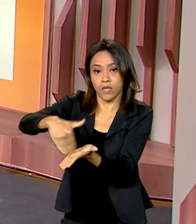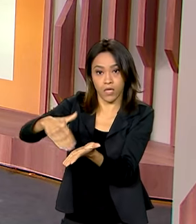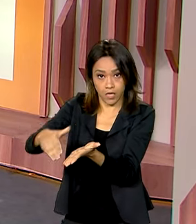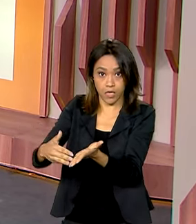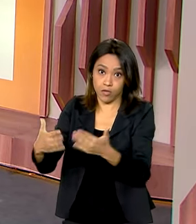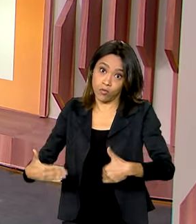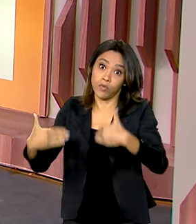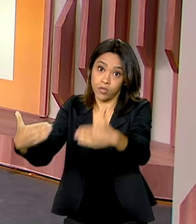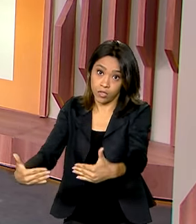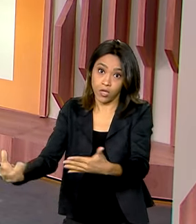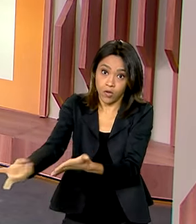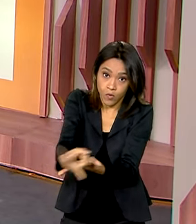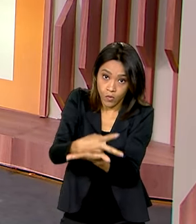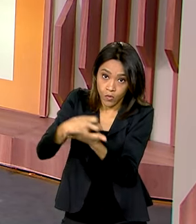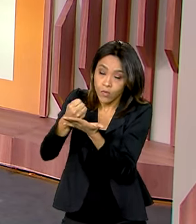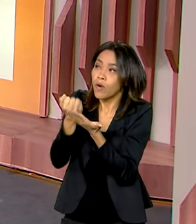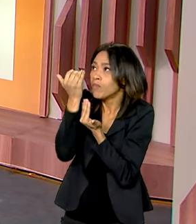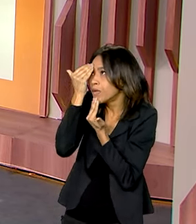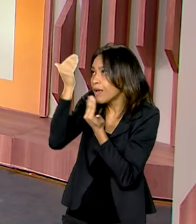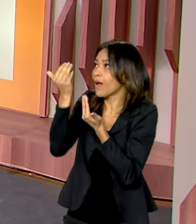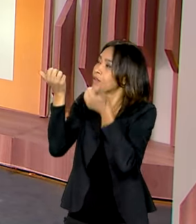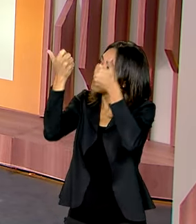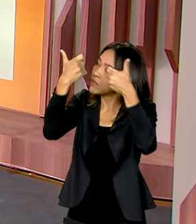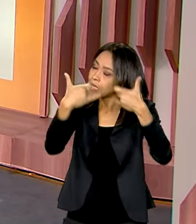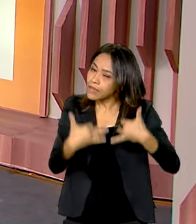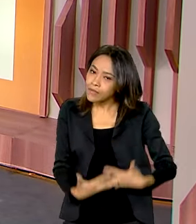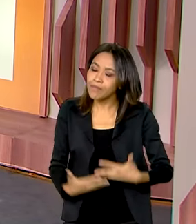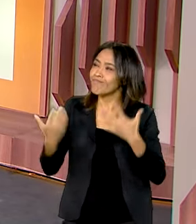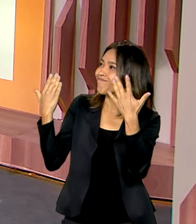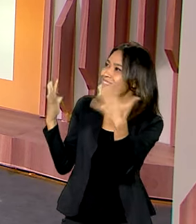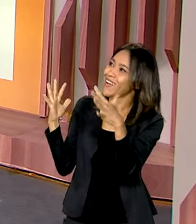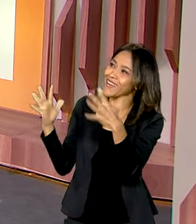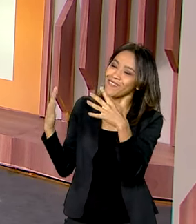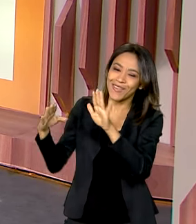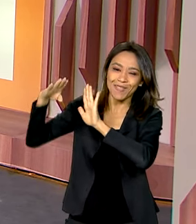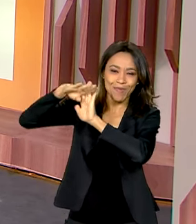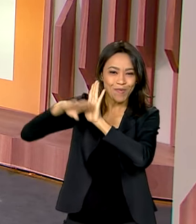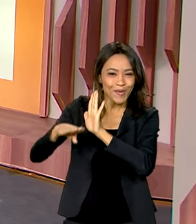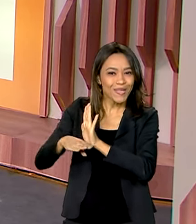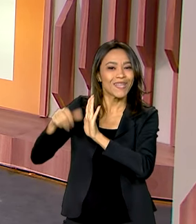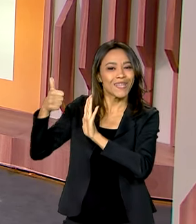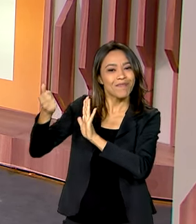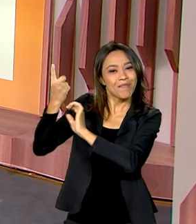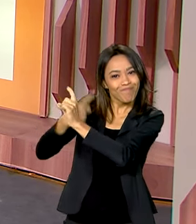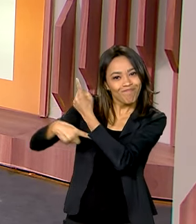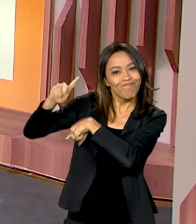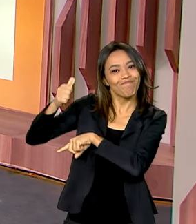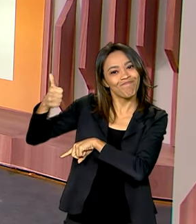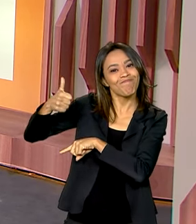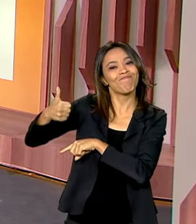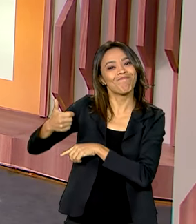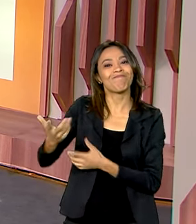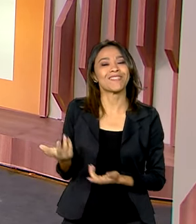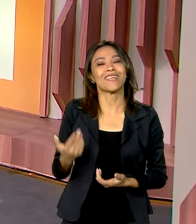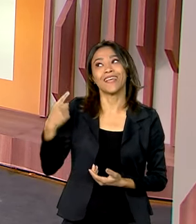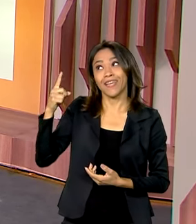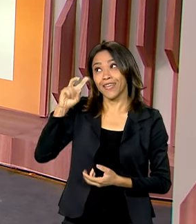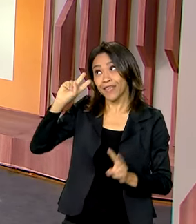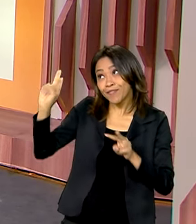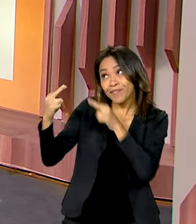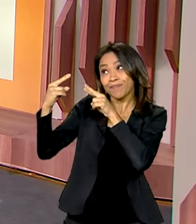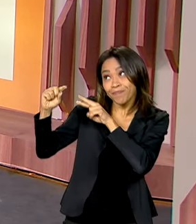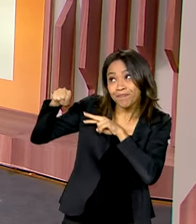Fazenda. Muito obrigada pelos esclarecimentos, parabéns aí pelo Desenrola, pelos resultados do Desenrola e eu aguardo o senhor numa próxima